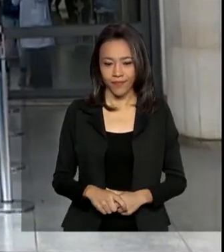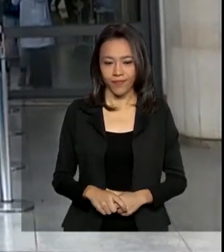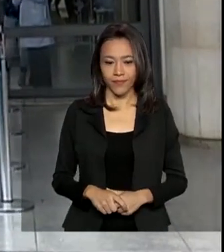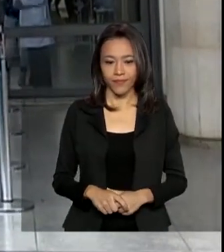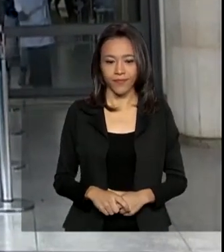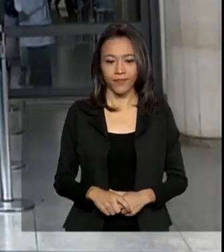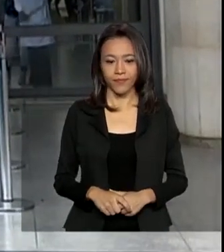Obrigado. Obrigado. Obrigado.